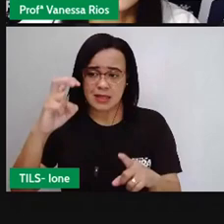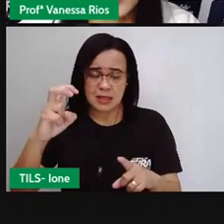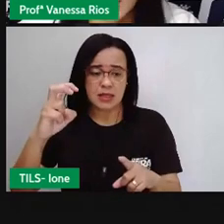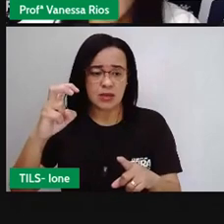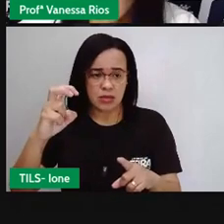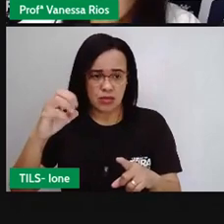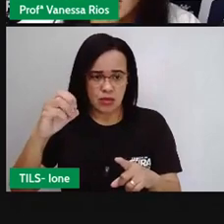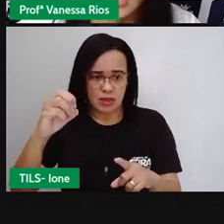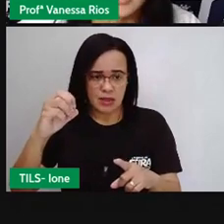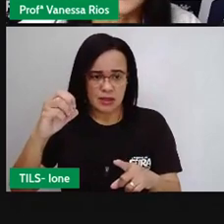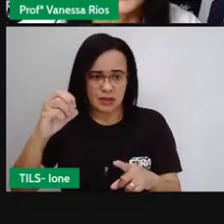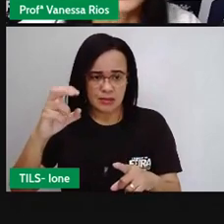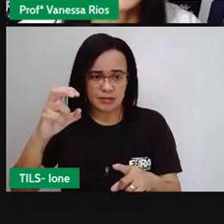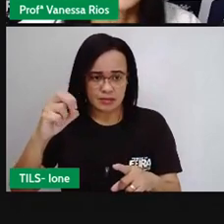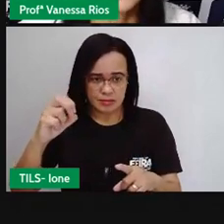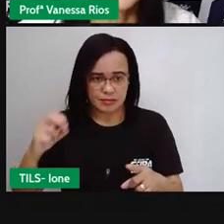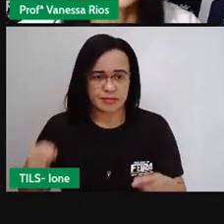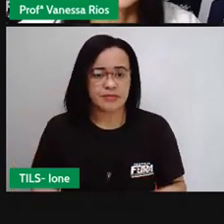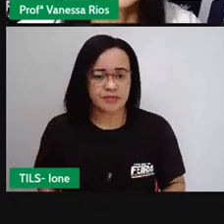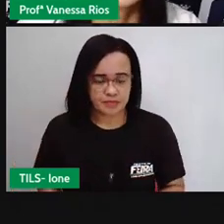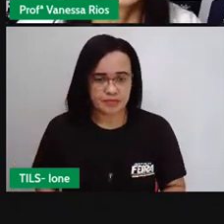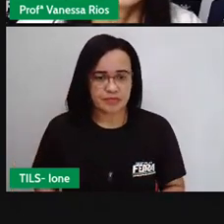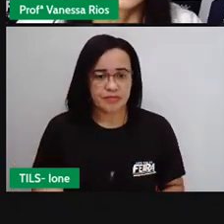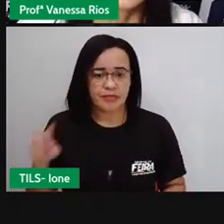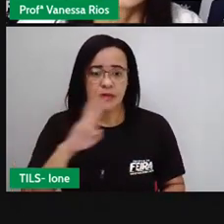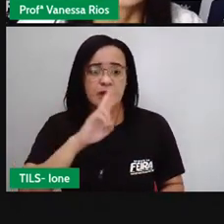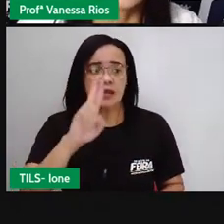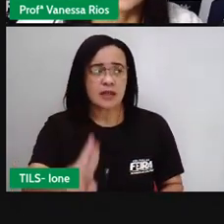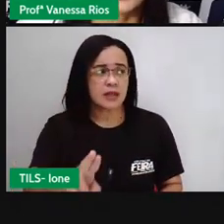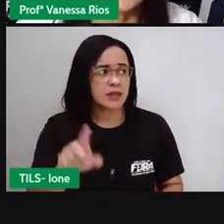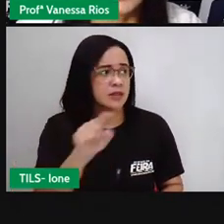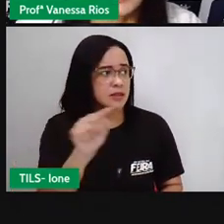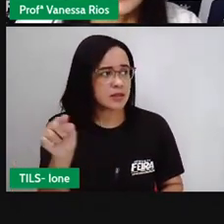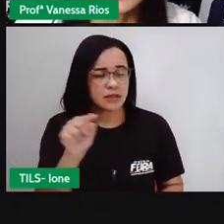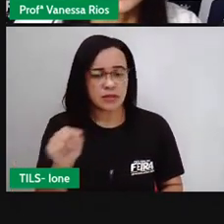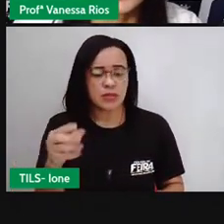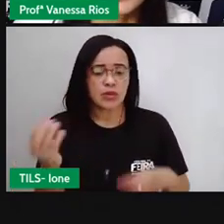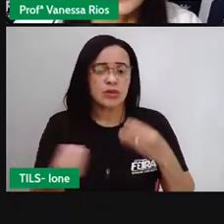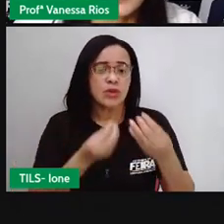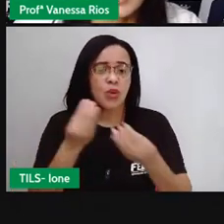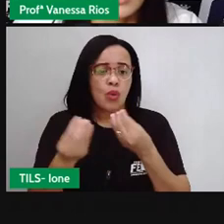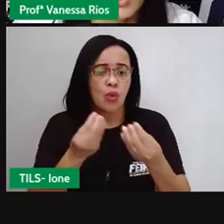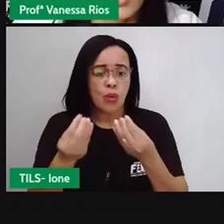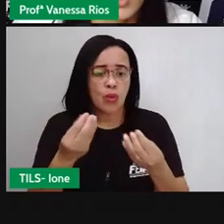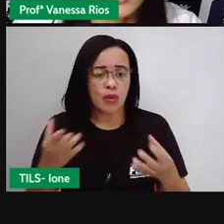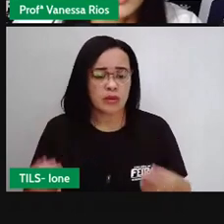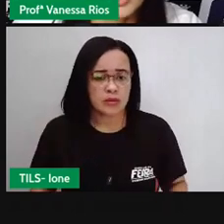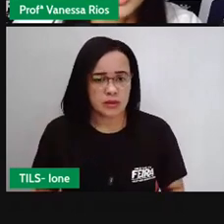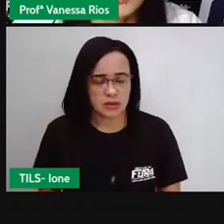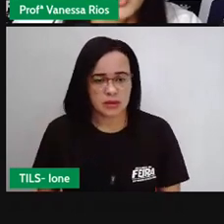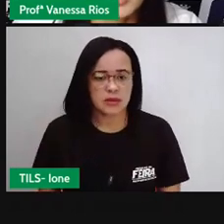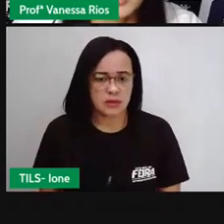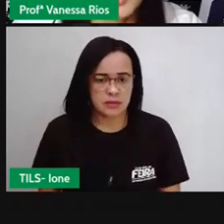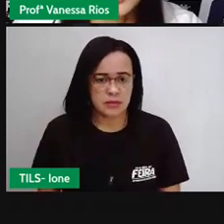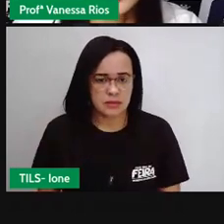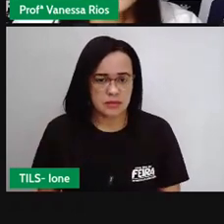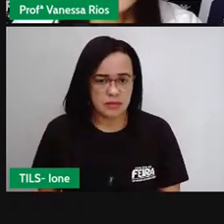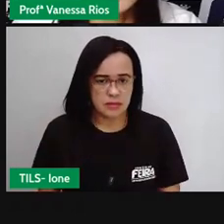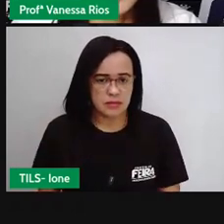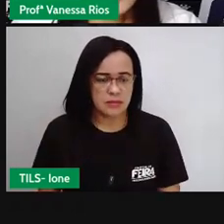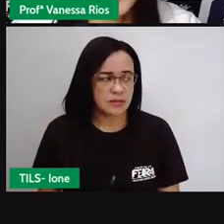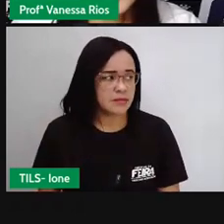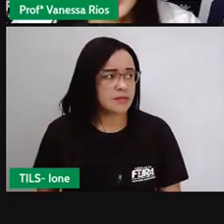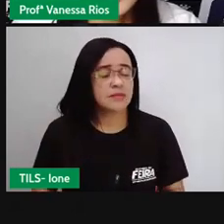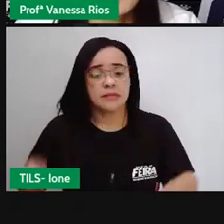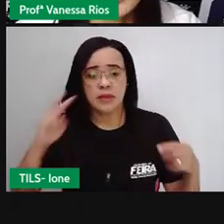50. E a PRO colocou aí, ó, a continha, não é? Com o algoritmo aqui pra gente